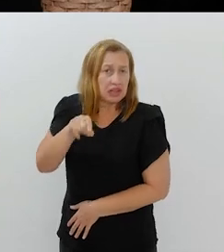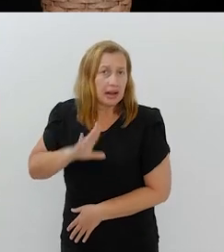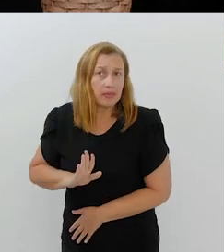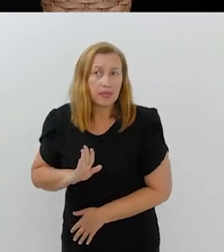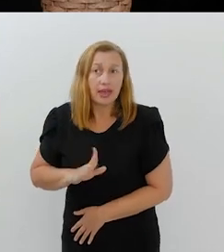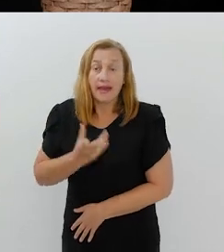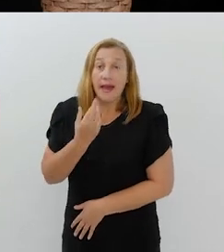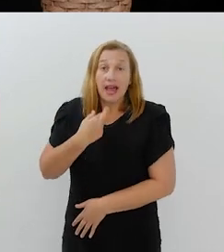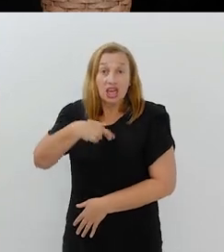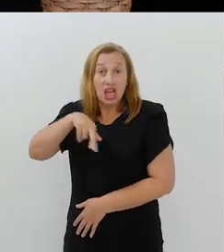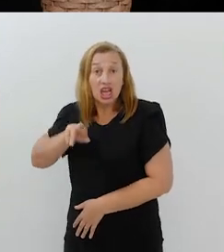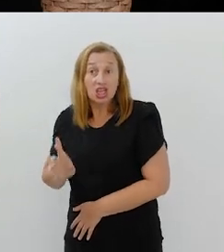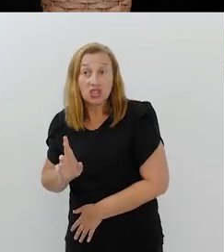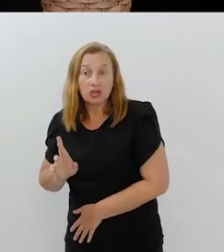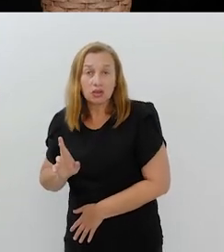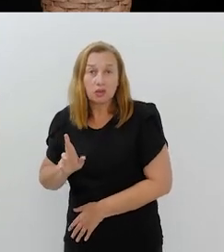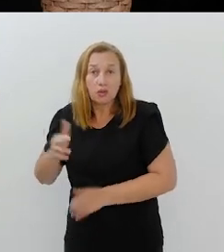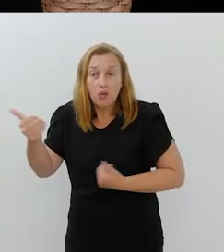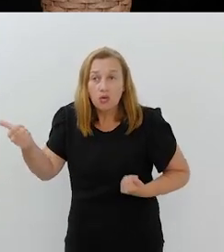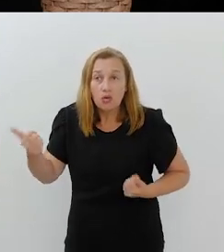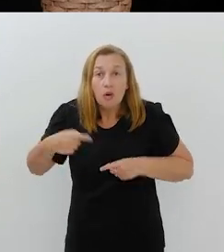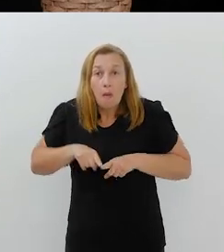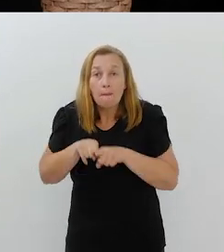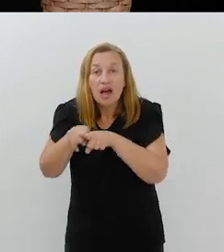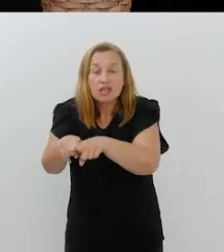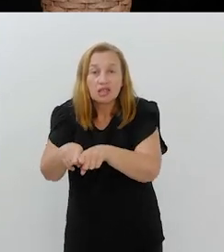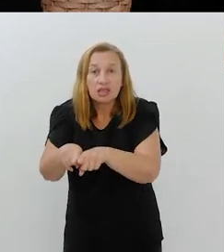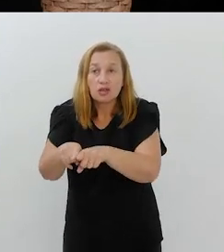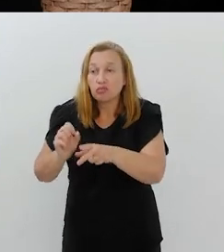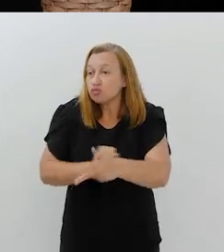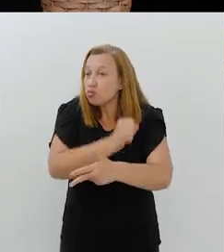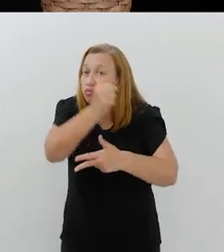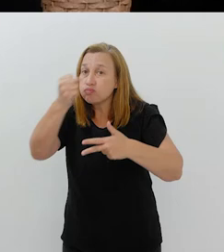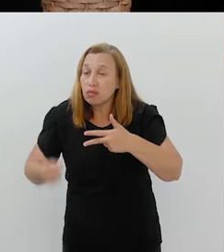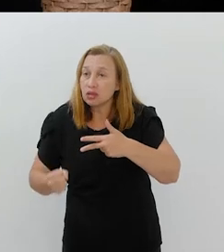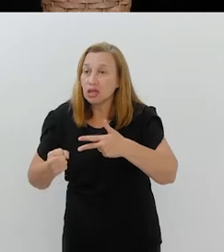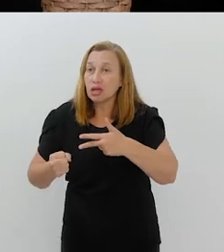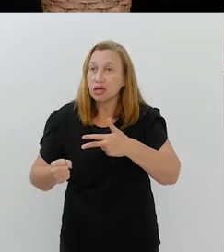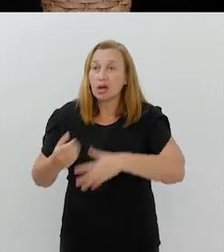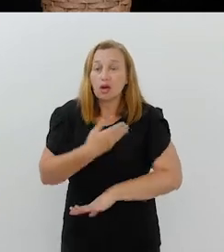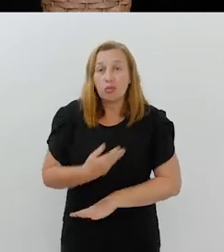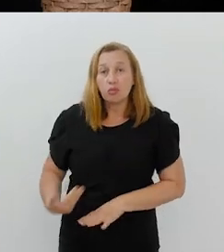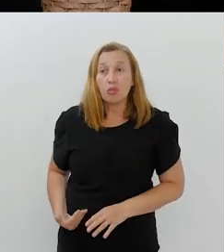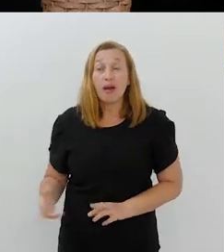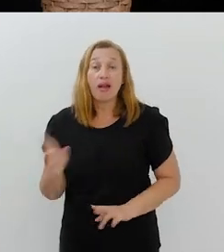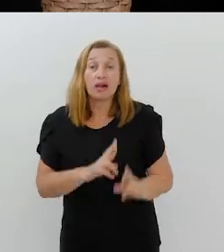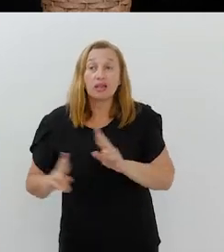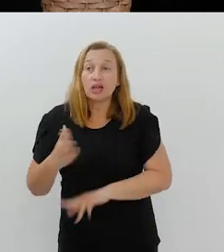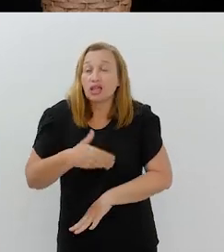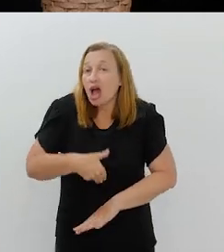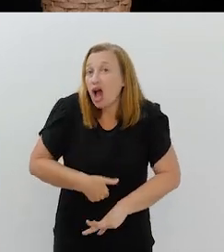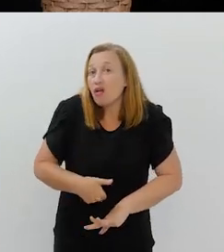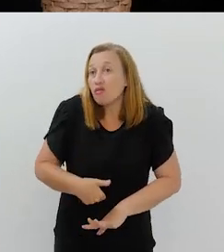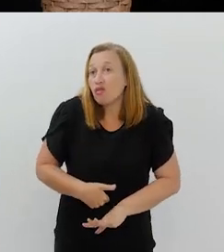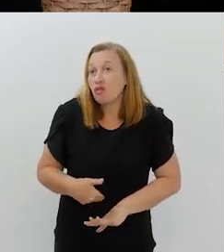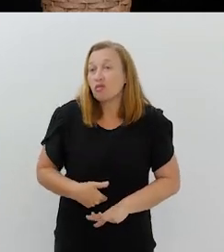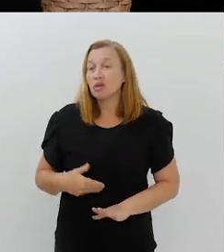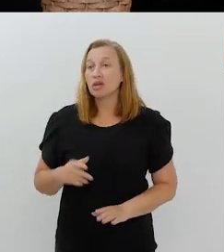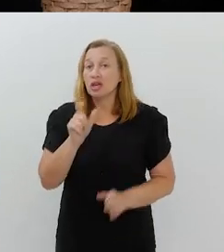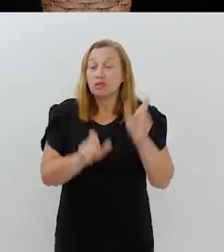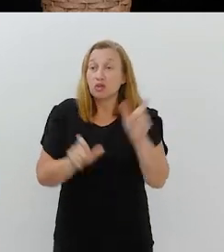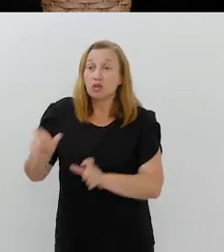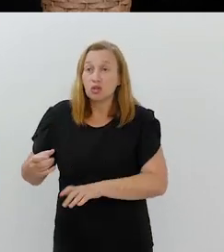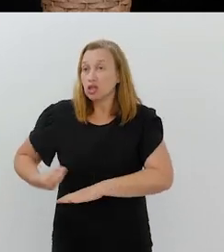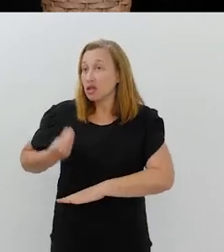As religiões são os maiores parceiros do poder público no que diz respeito à fome e ao